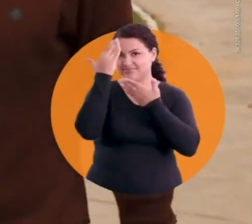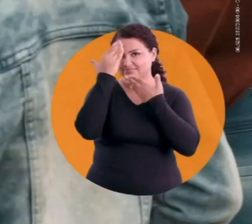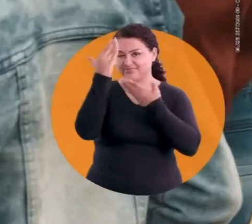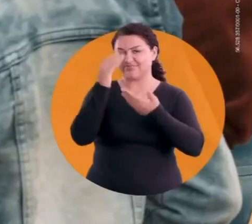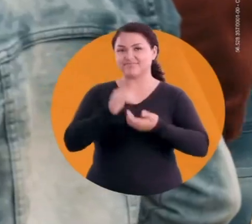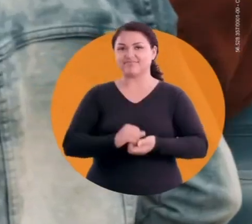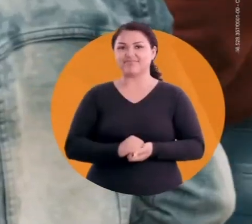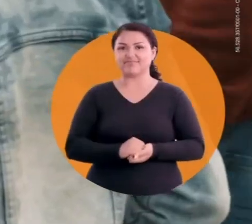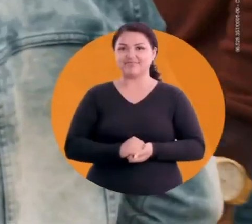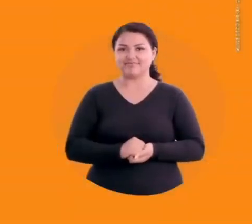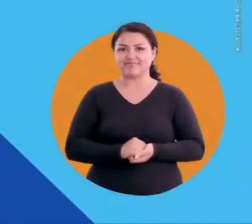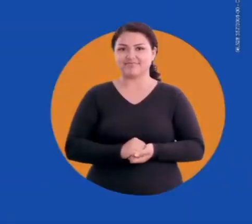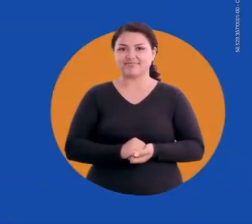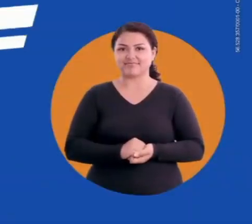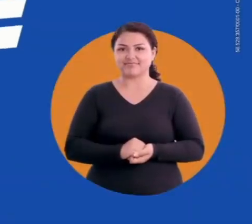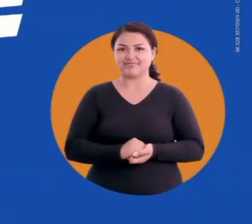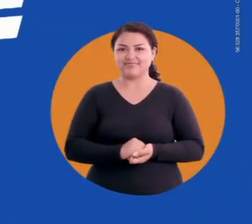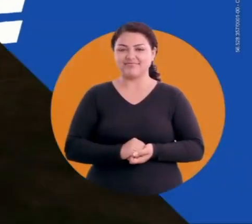Obrigado, obrigado